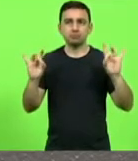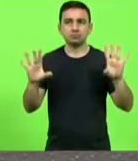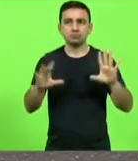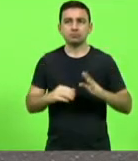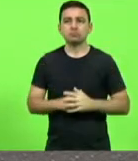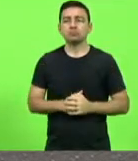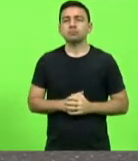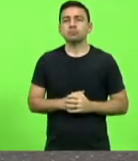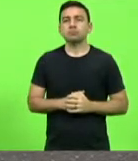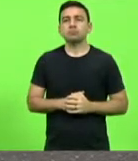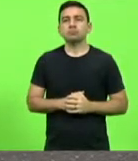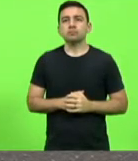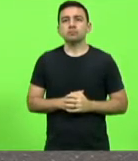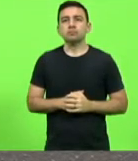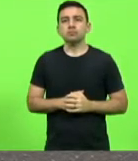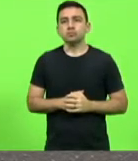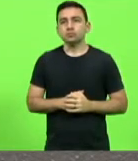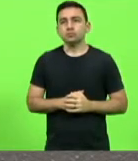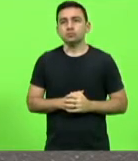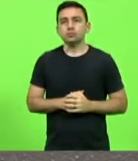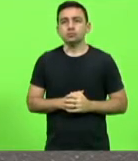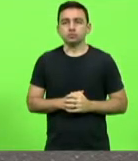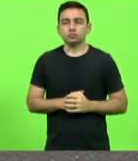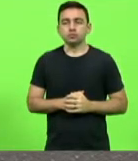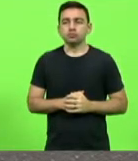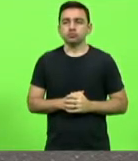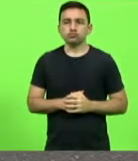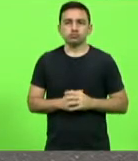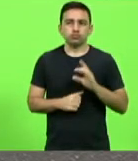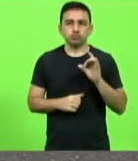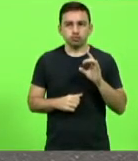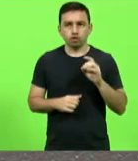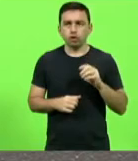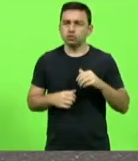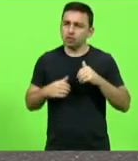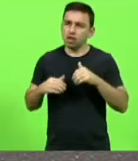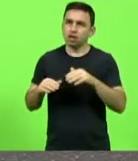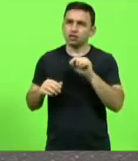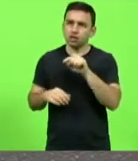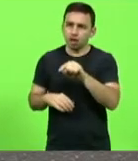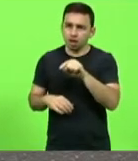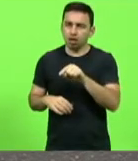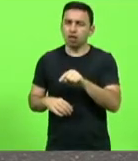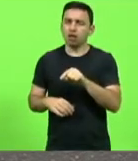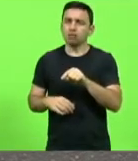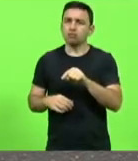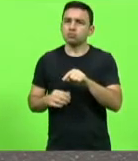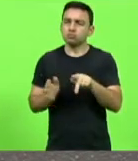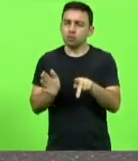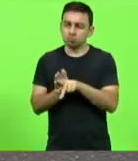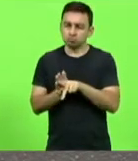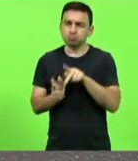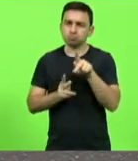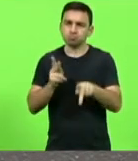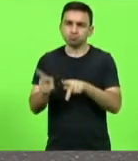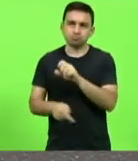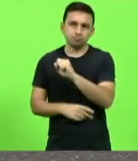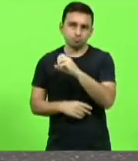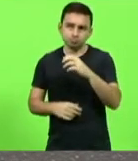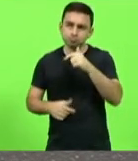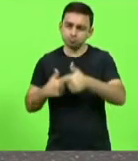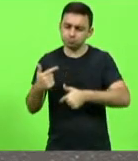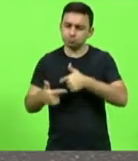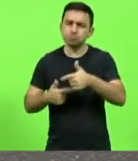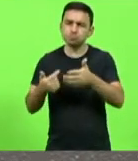deixar o catarinense trabalhar que ele vai